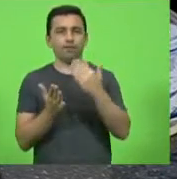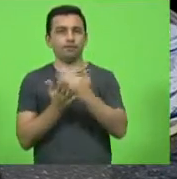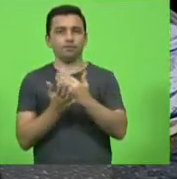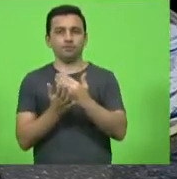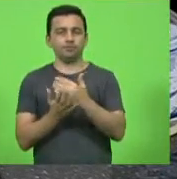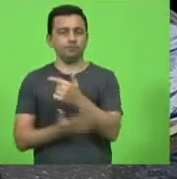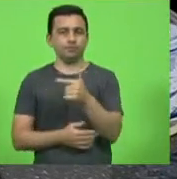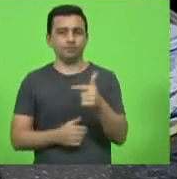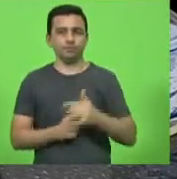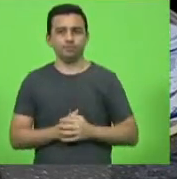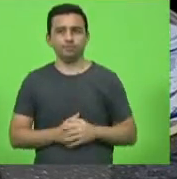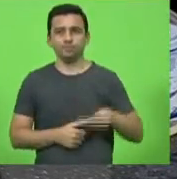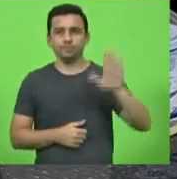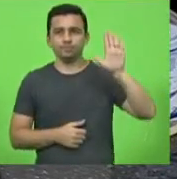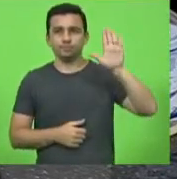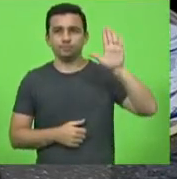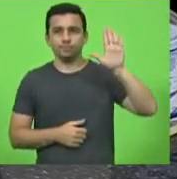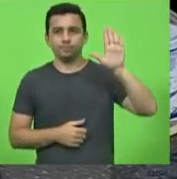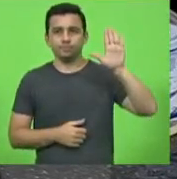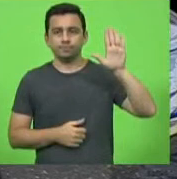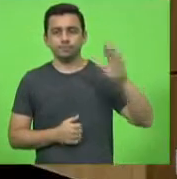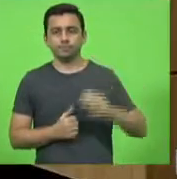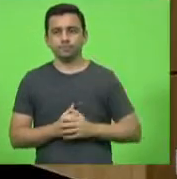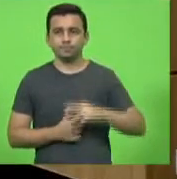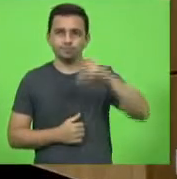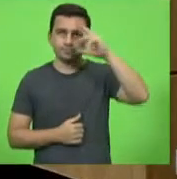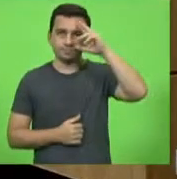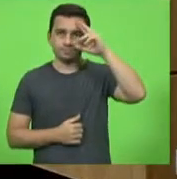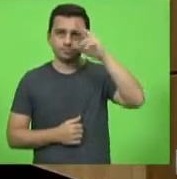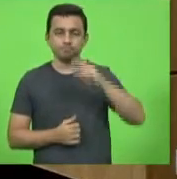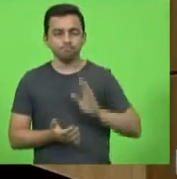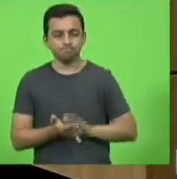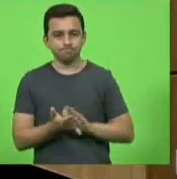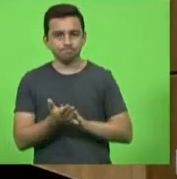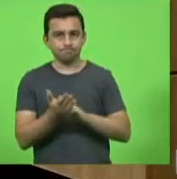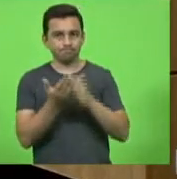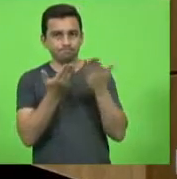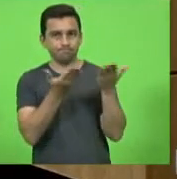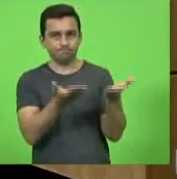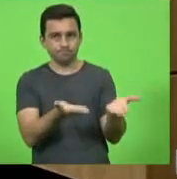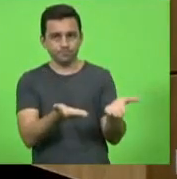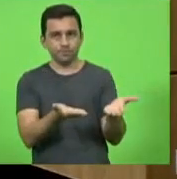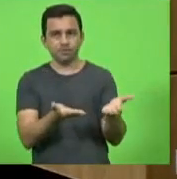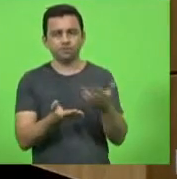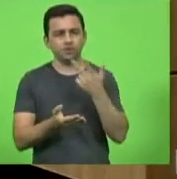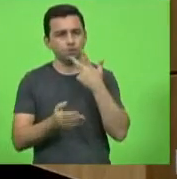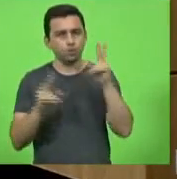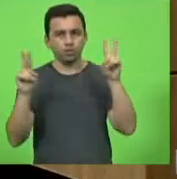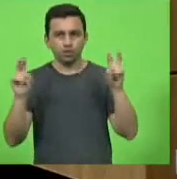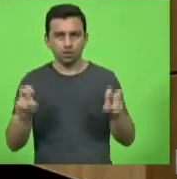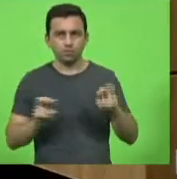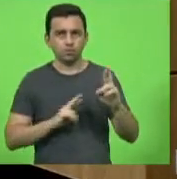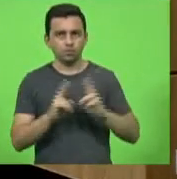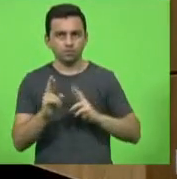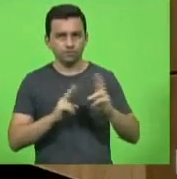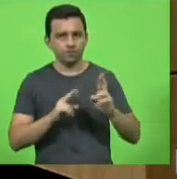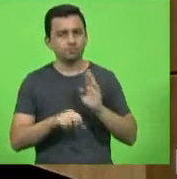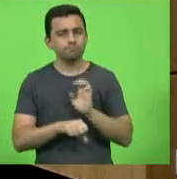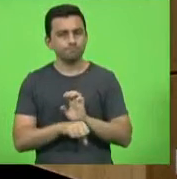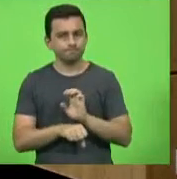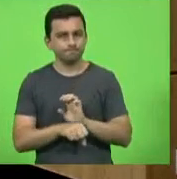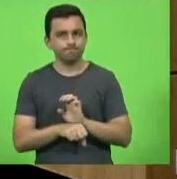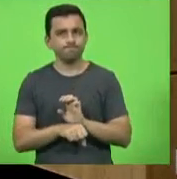concede a par deputado pois não deputado algo quero parabenizar você excelência deputado que tocou no assunto das rodovias estaduais